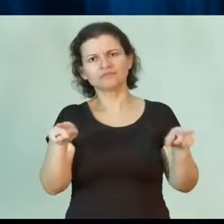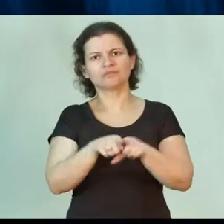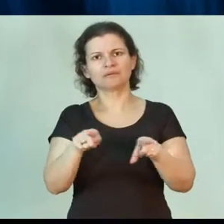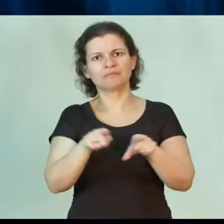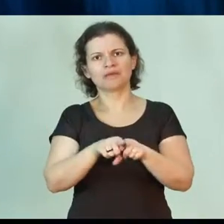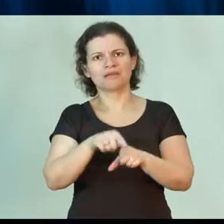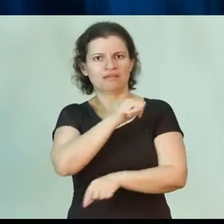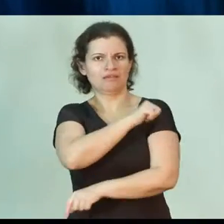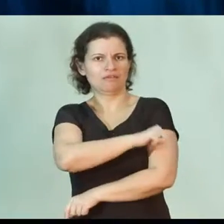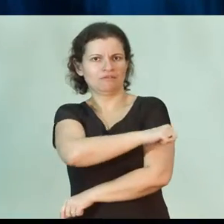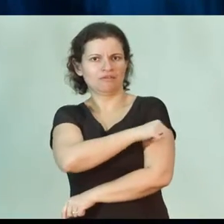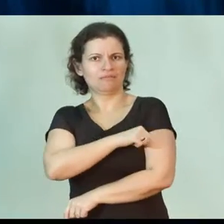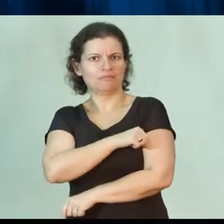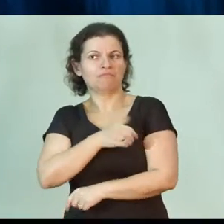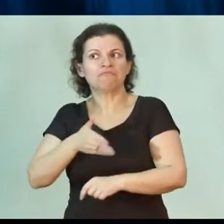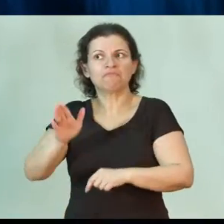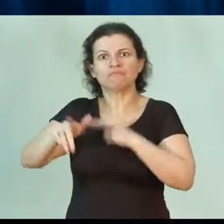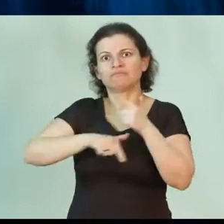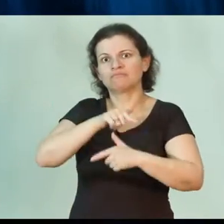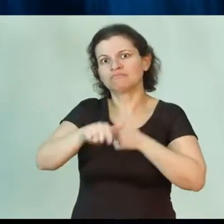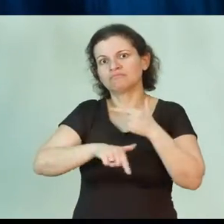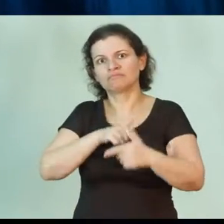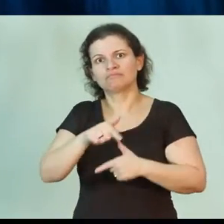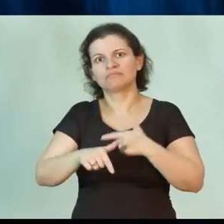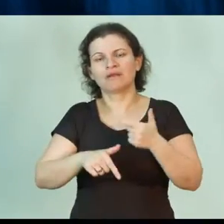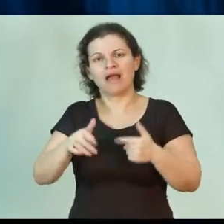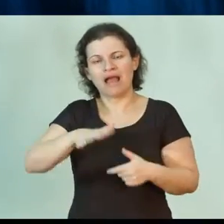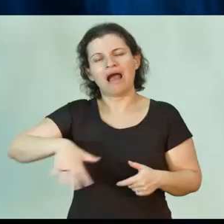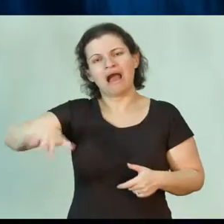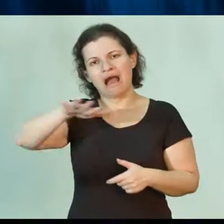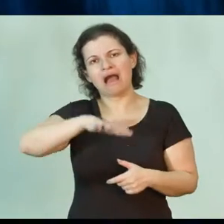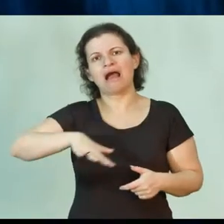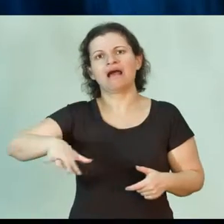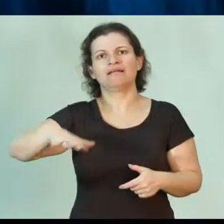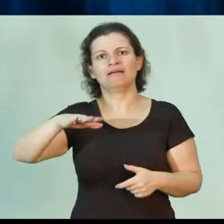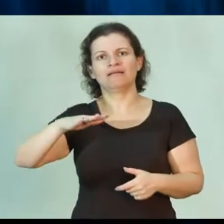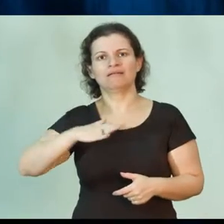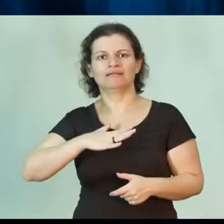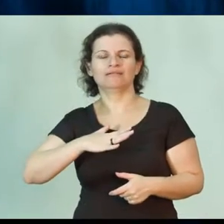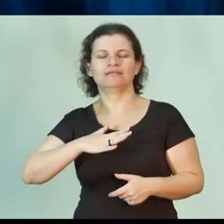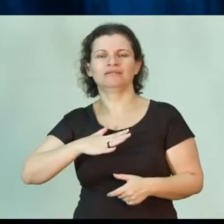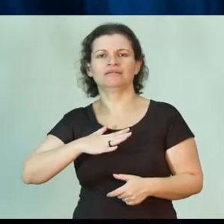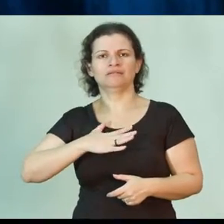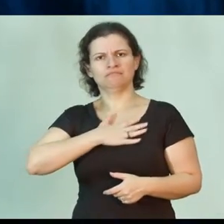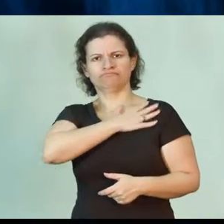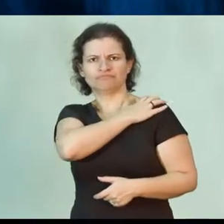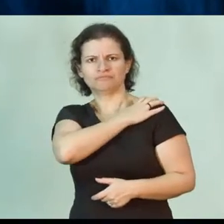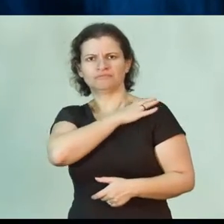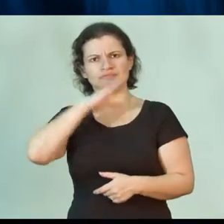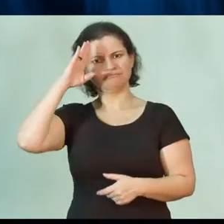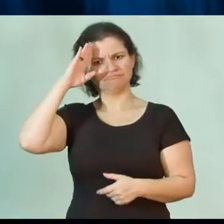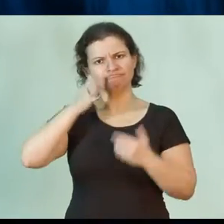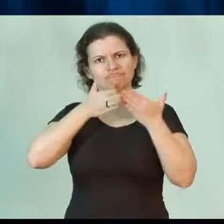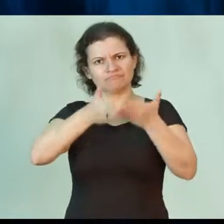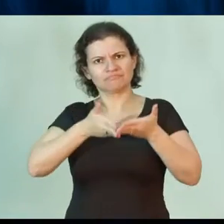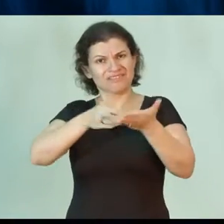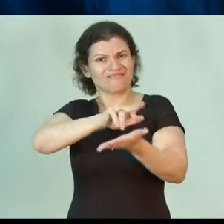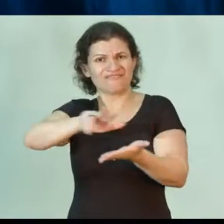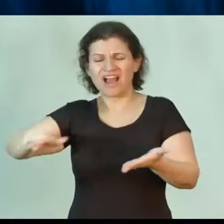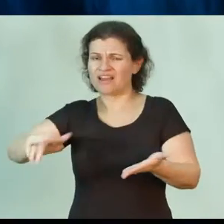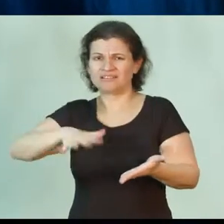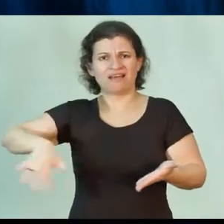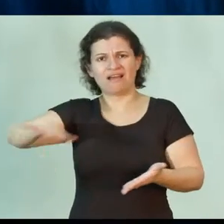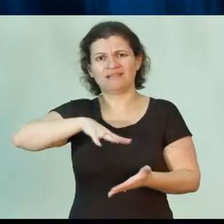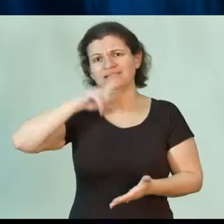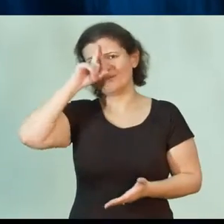um enfermeiro ir para, como falei, na arenda aeronáutica exército, marinha, trabalhar em vários segmentos, como